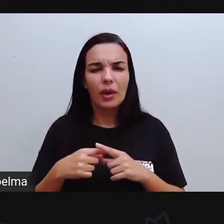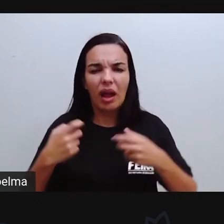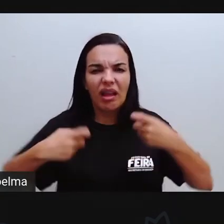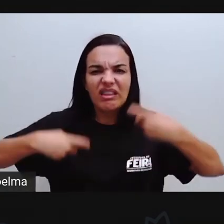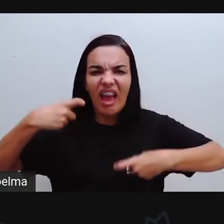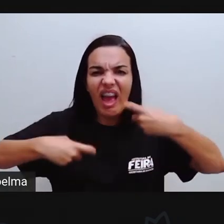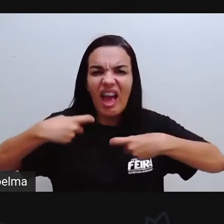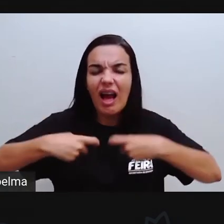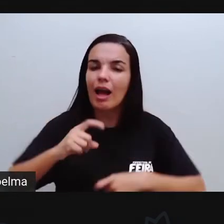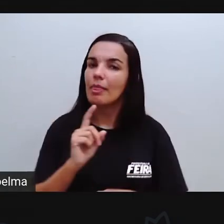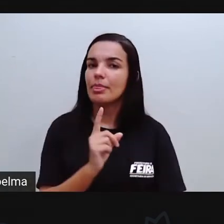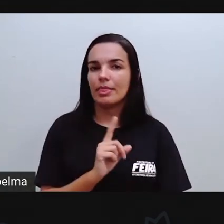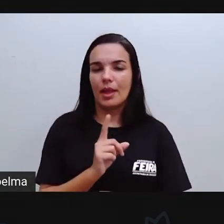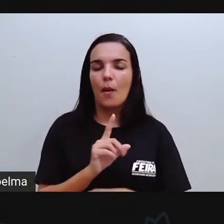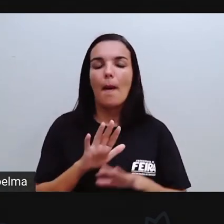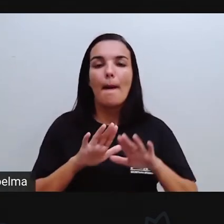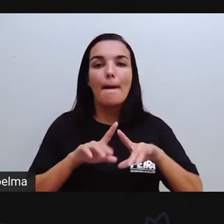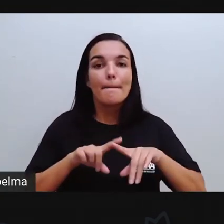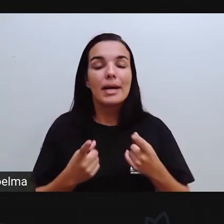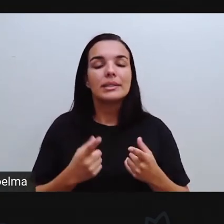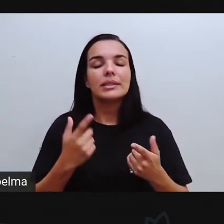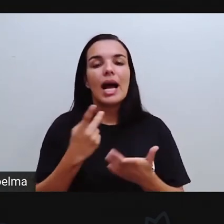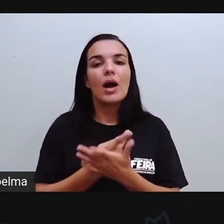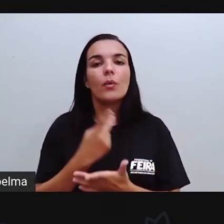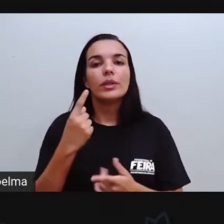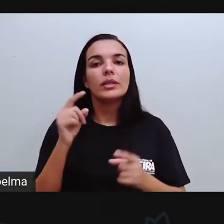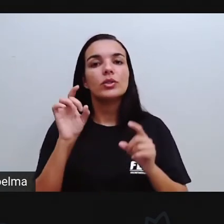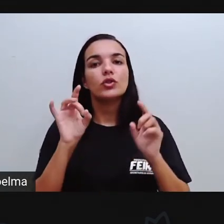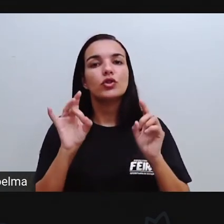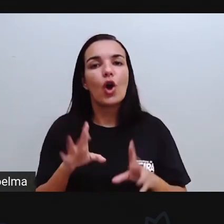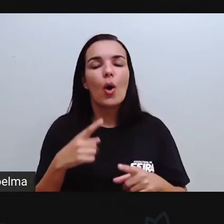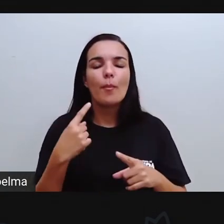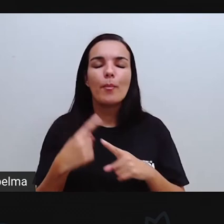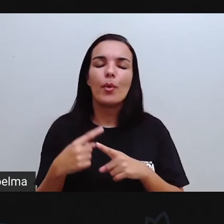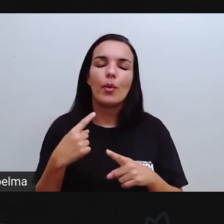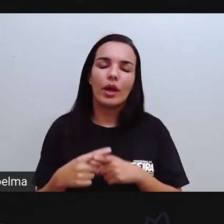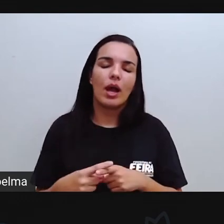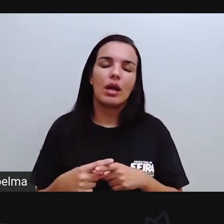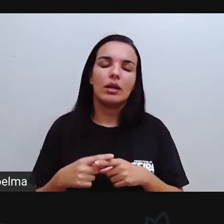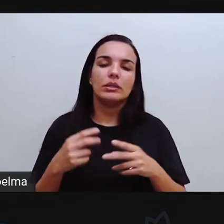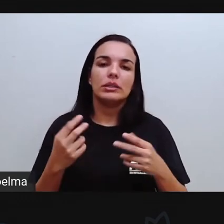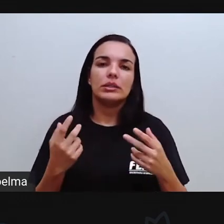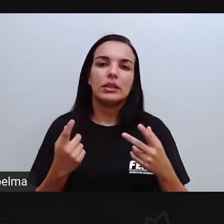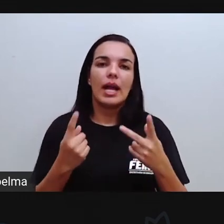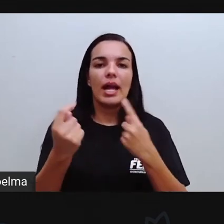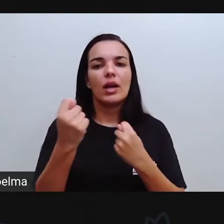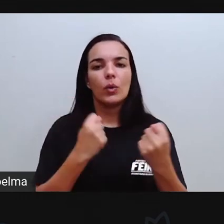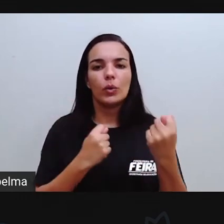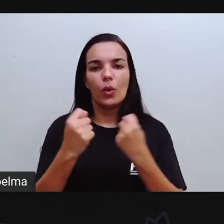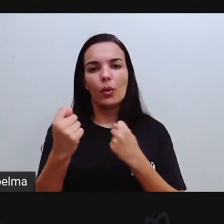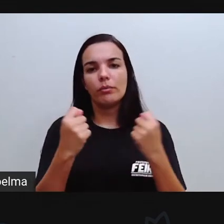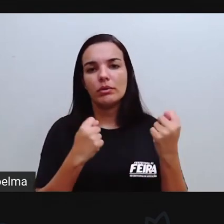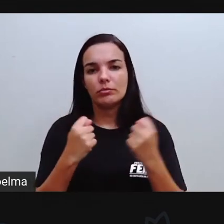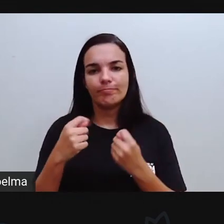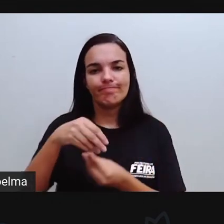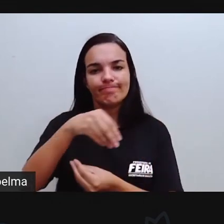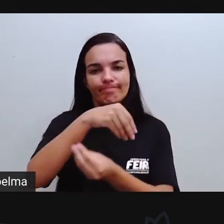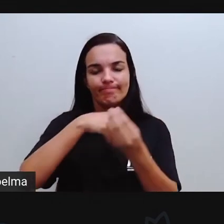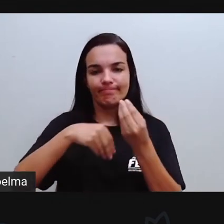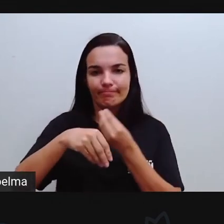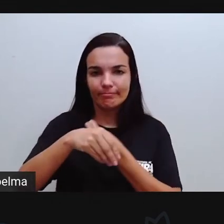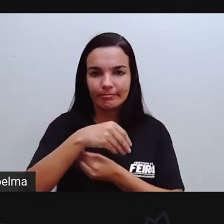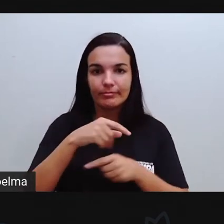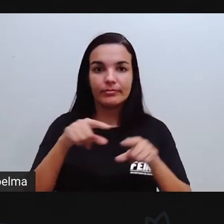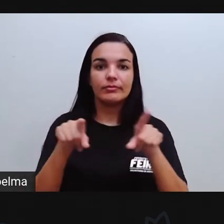Mas as migrações acontecem devido à inconstância dos ciclos econômicos e de uma